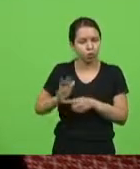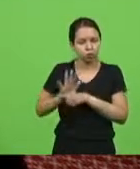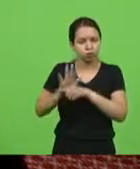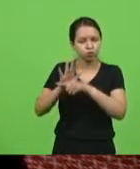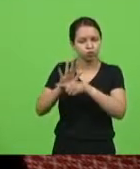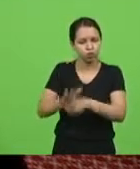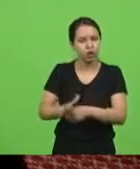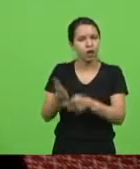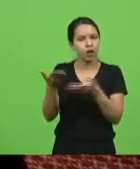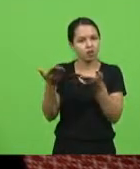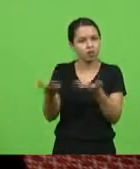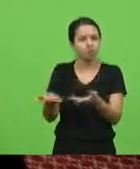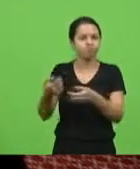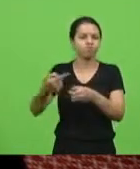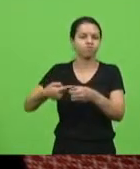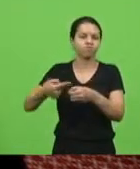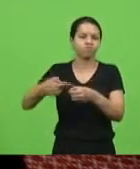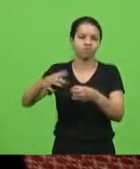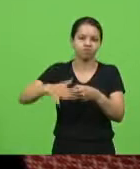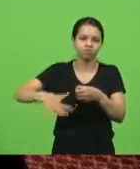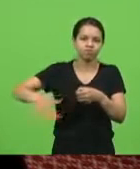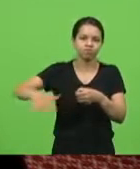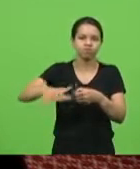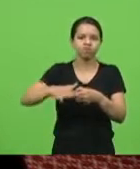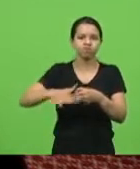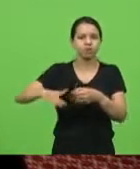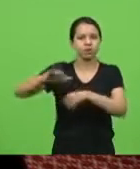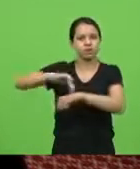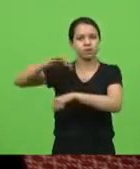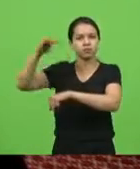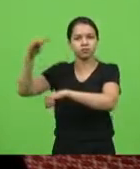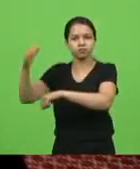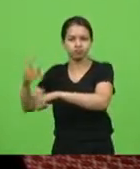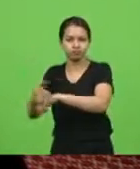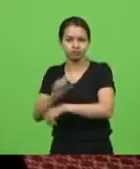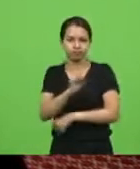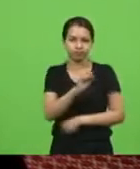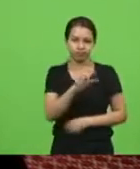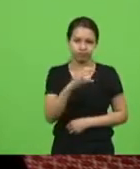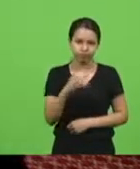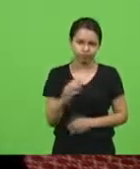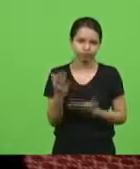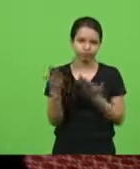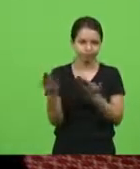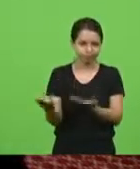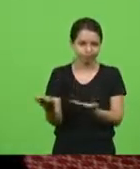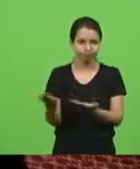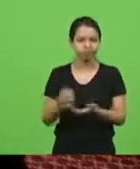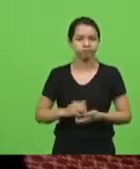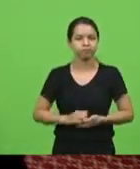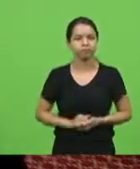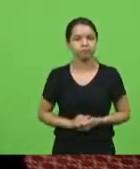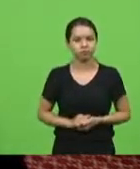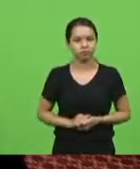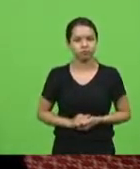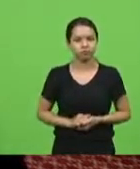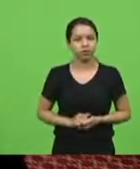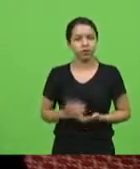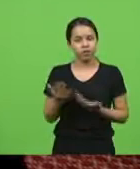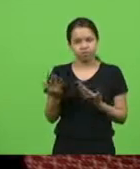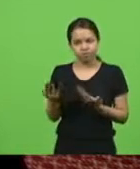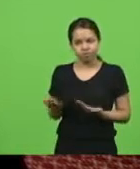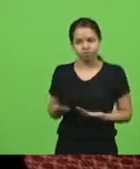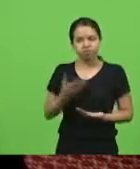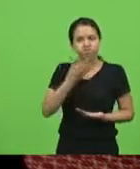da nossa Serra Catarinense. Homem que, realmente,